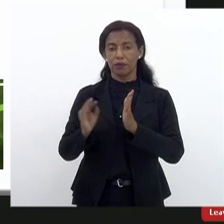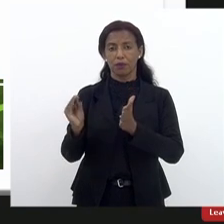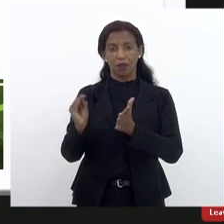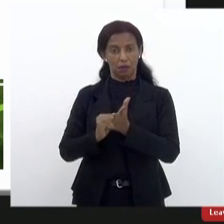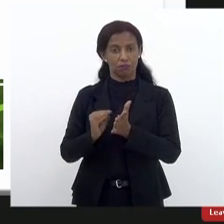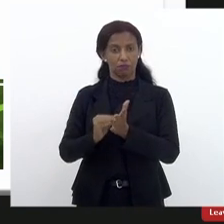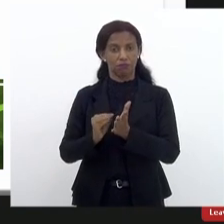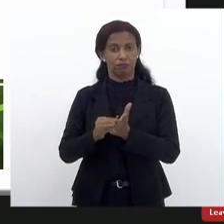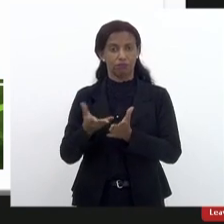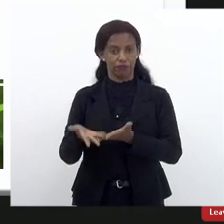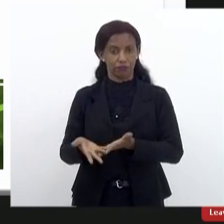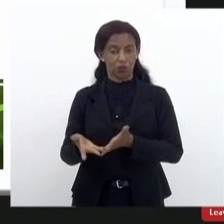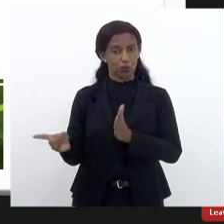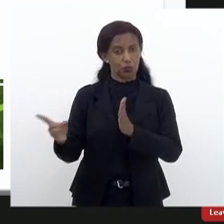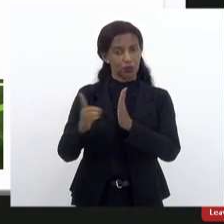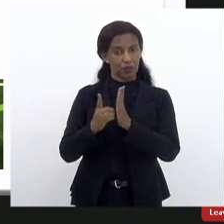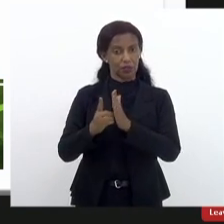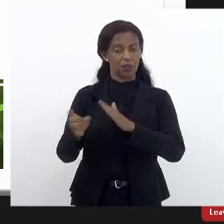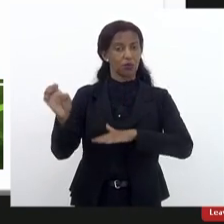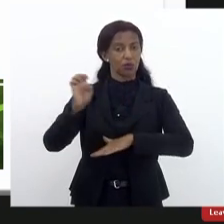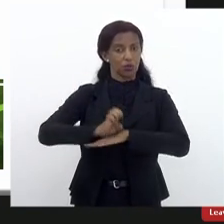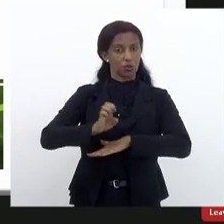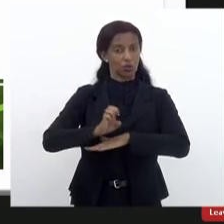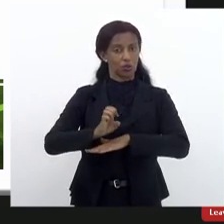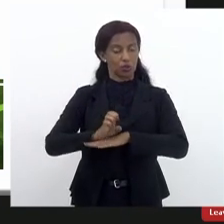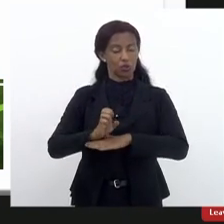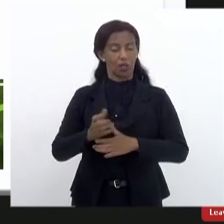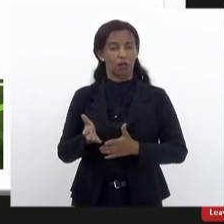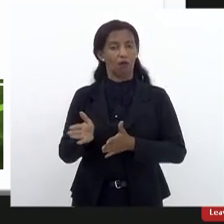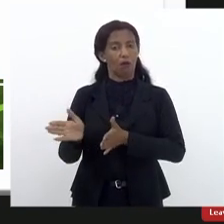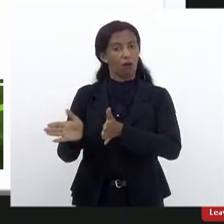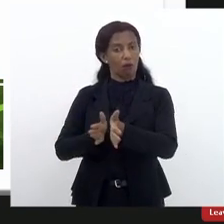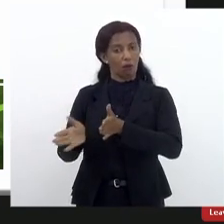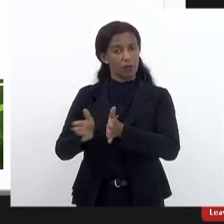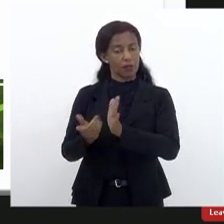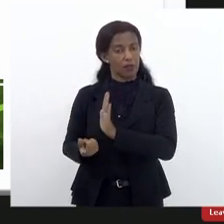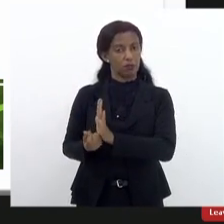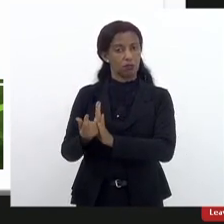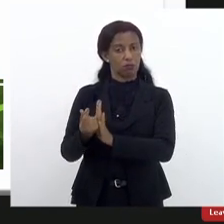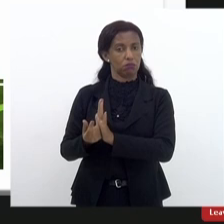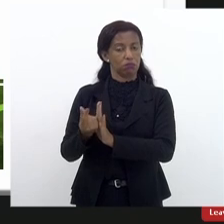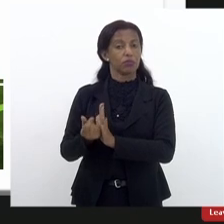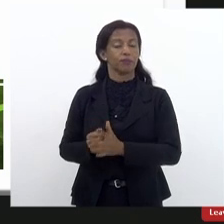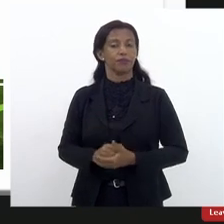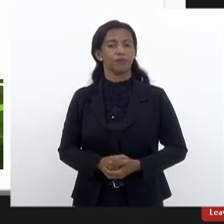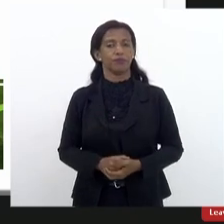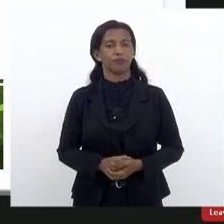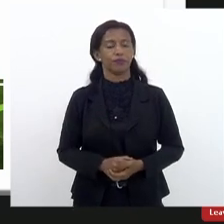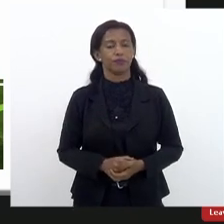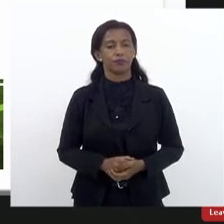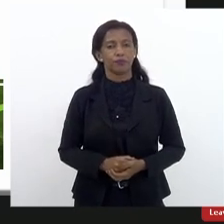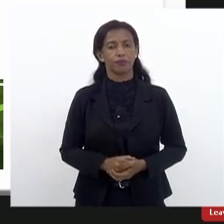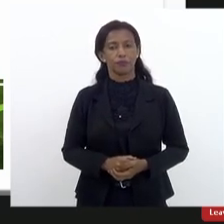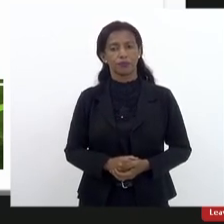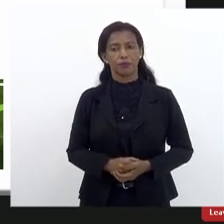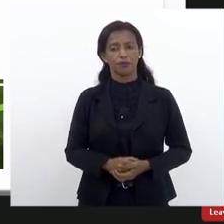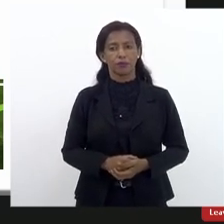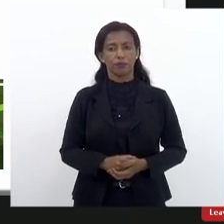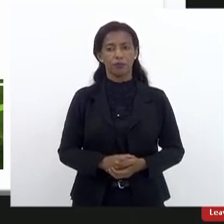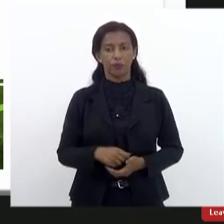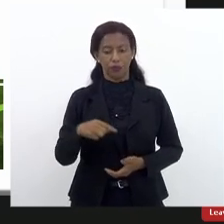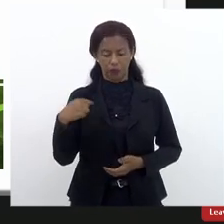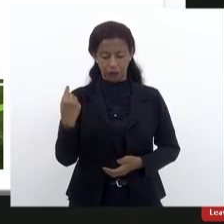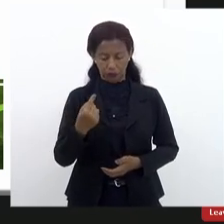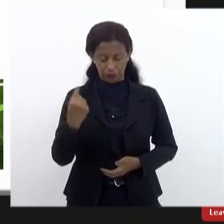pelo menos a inexistência de um decreto estadual de regulamentação e possibilita o acesso à execução orçamentária. Então, isso uma questão normativa. Nós